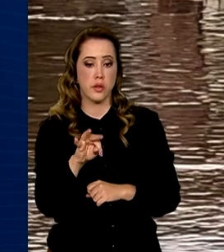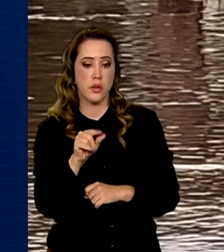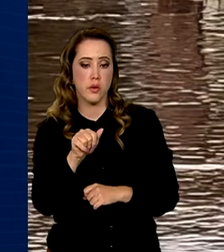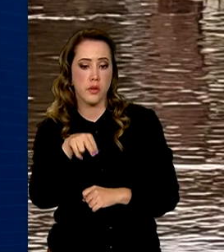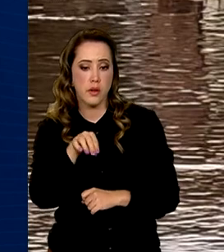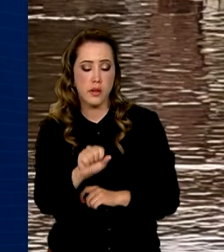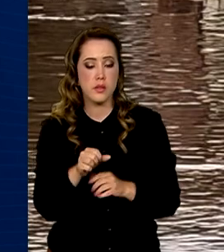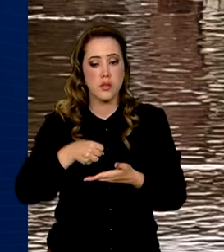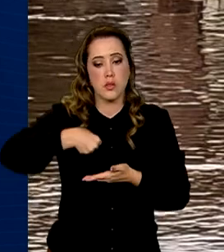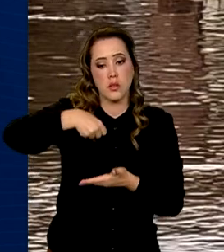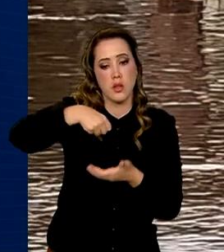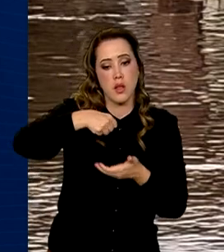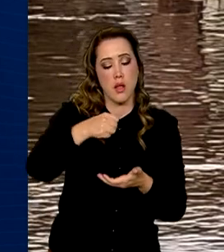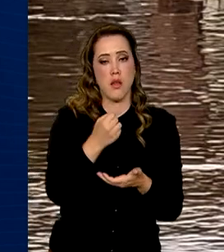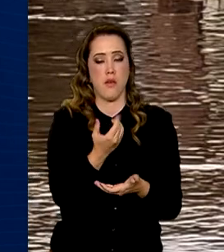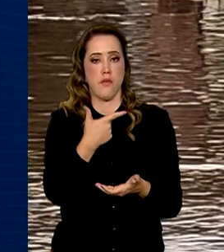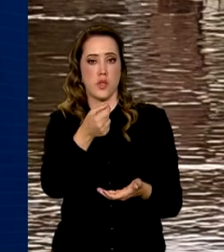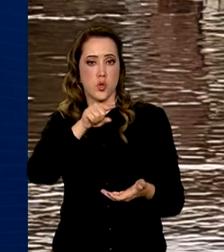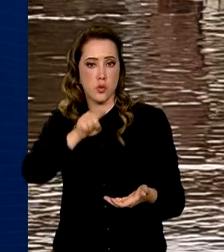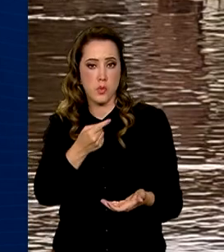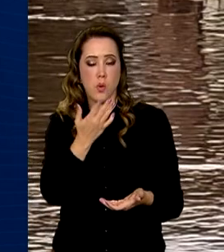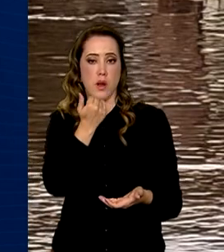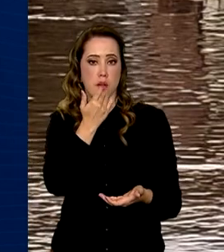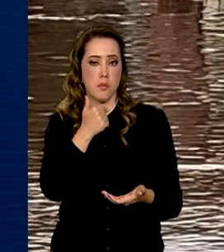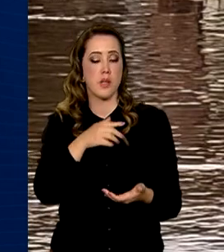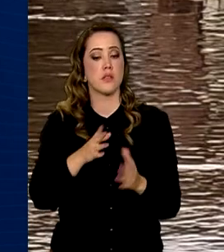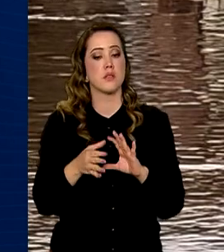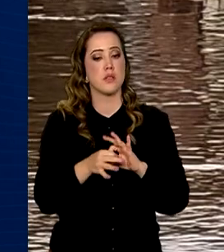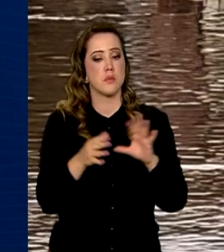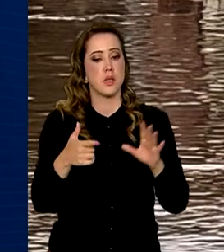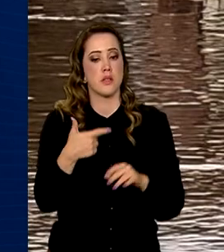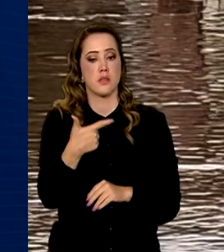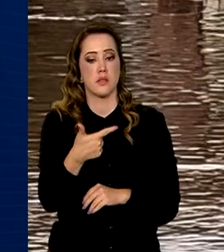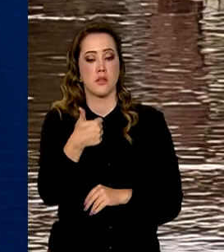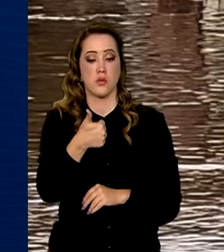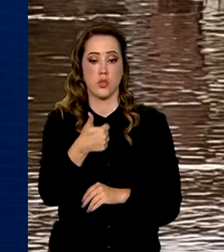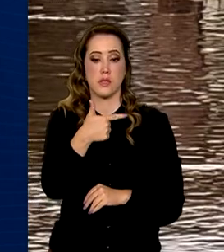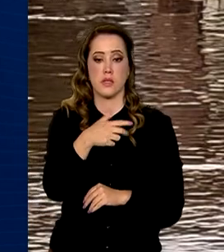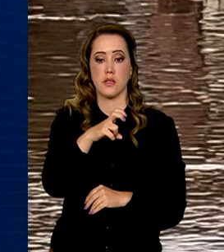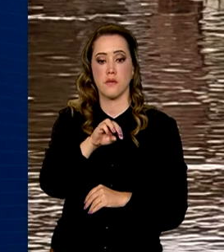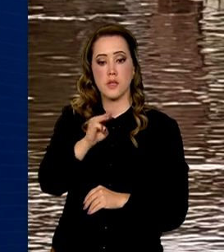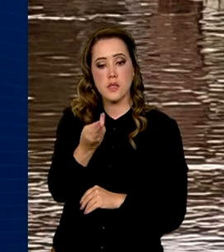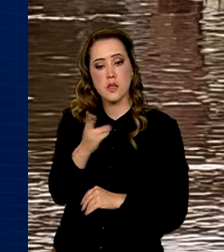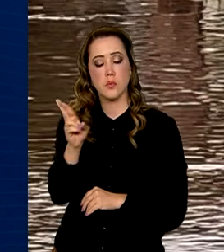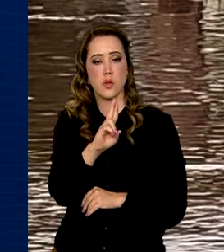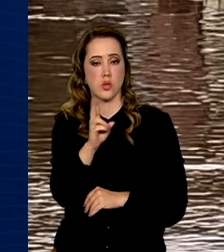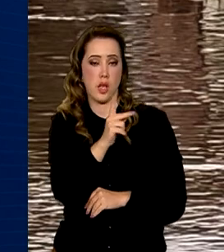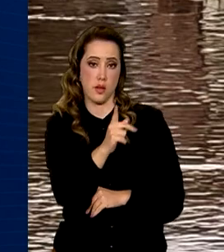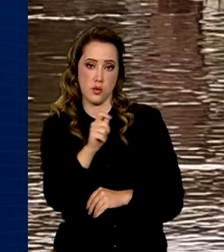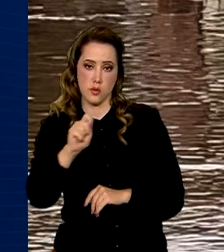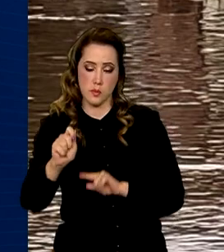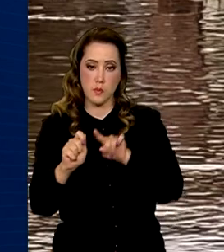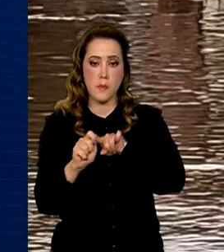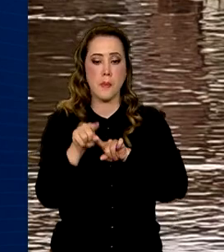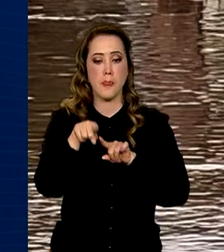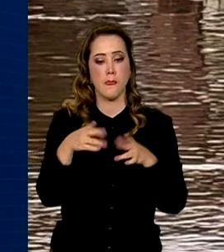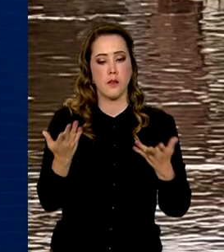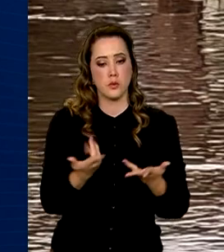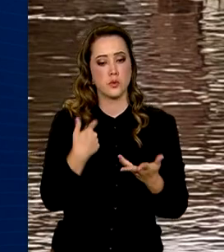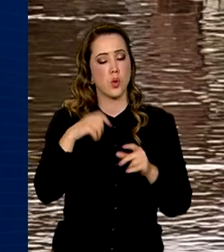mil cestas de alimentos, liberação de 125 milhões de reais para o Programa de Aquisição de Alimentos, o PAA,